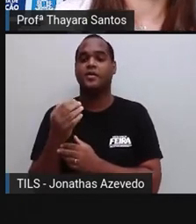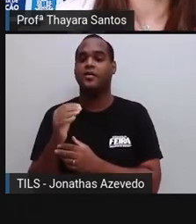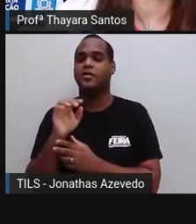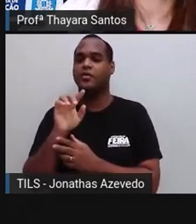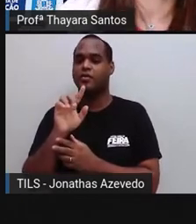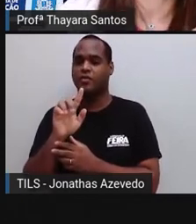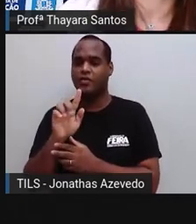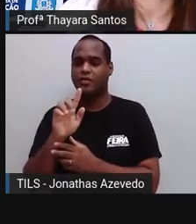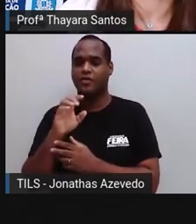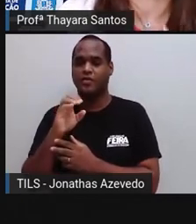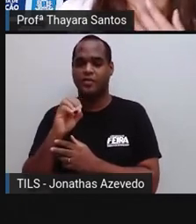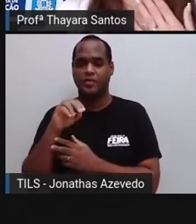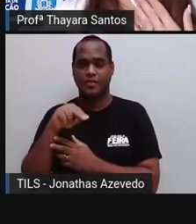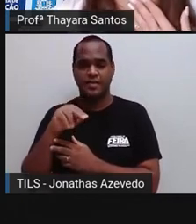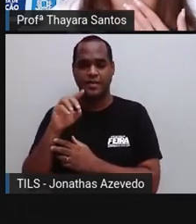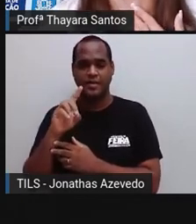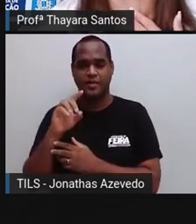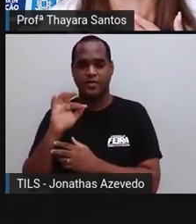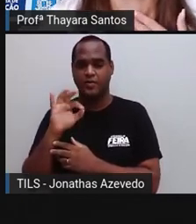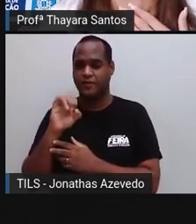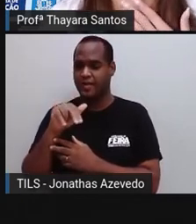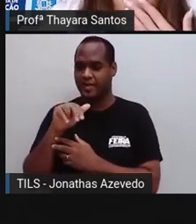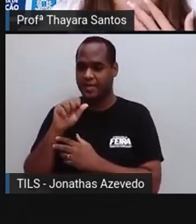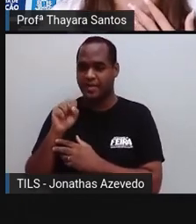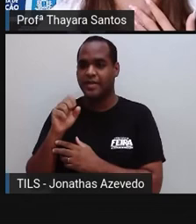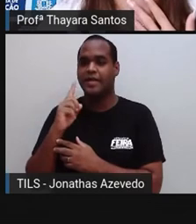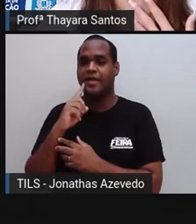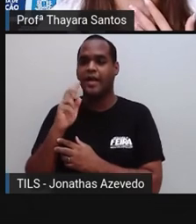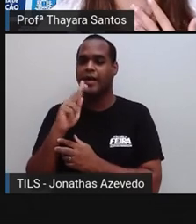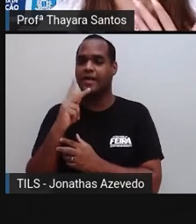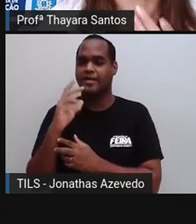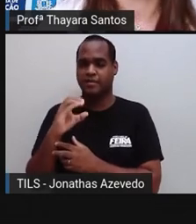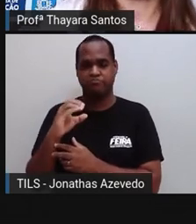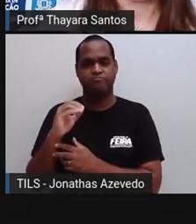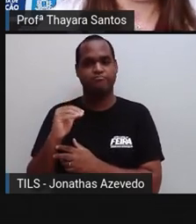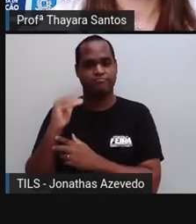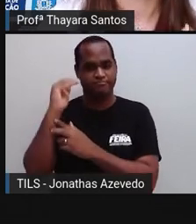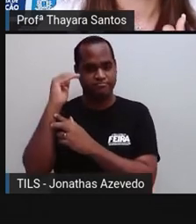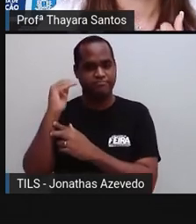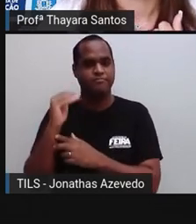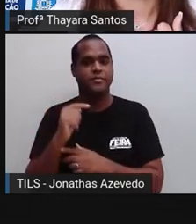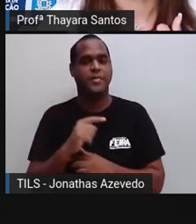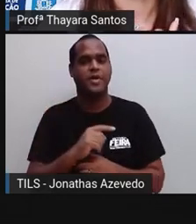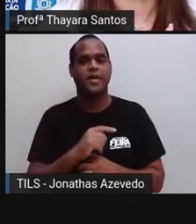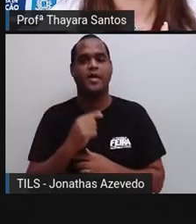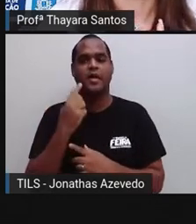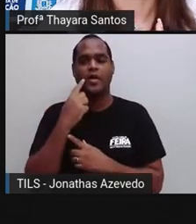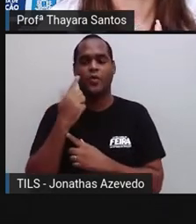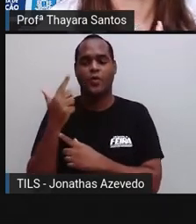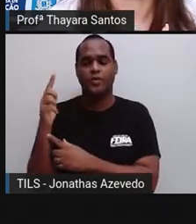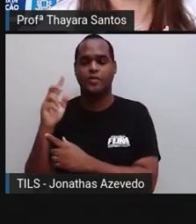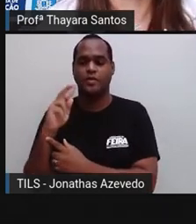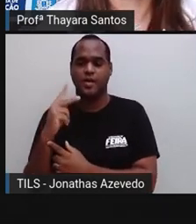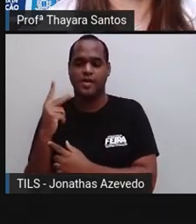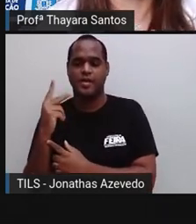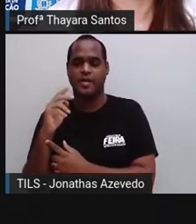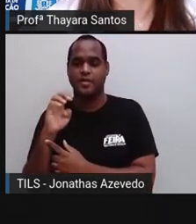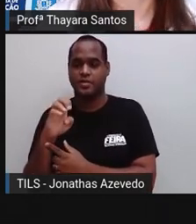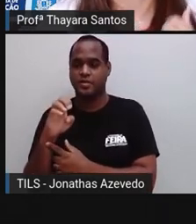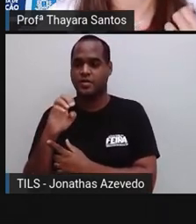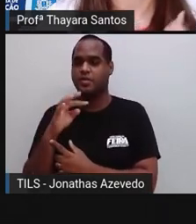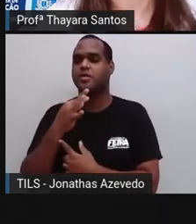luteinizante, que são as gonadotrofinas, o hormônio do crescimento, que é o GH, o hormônio estimulante da